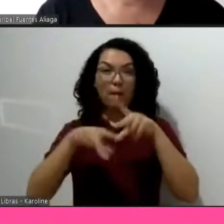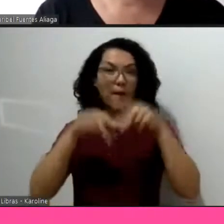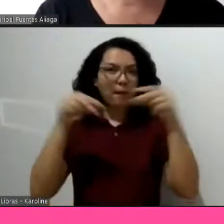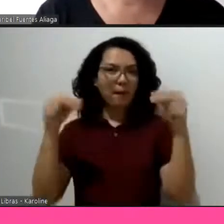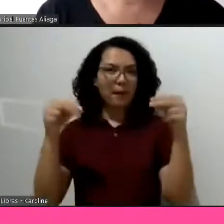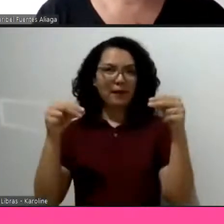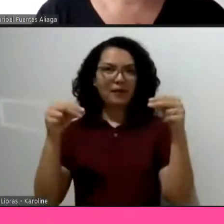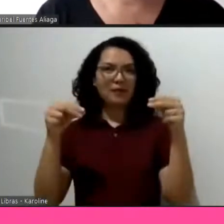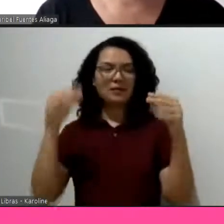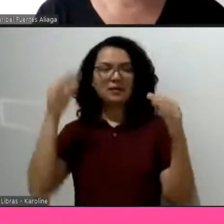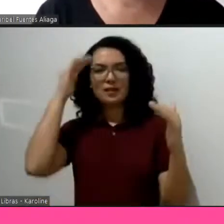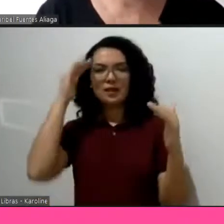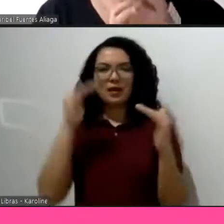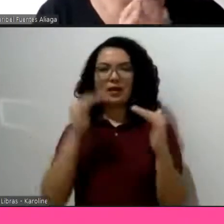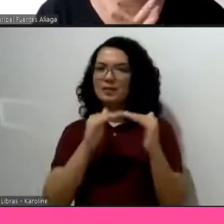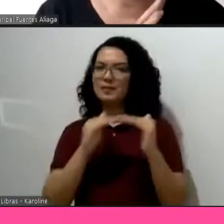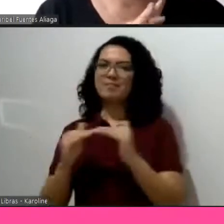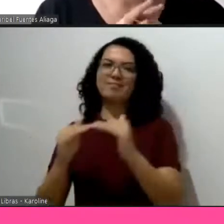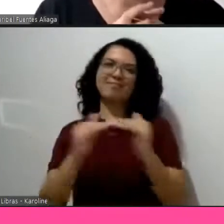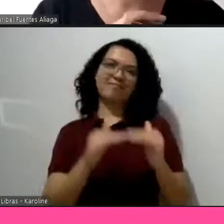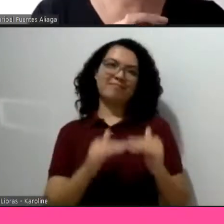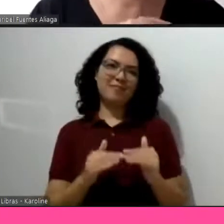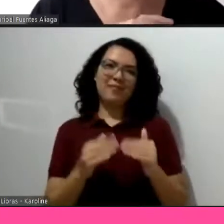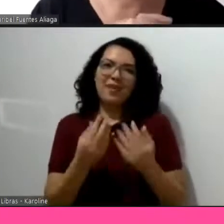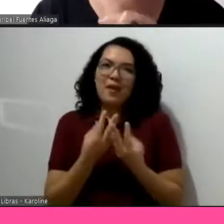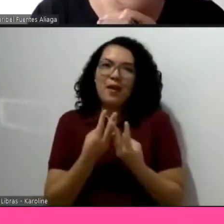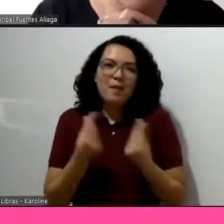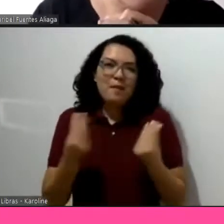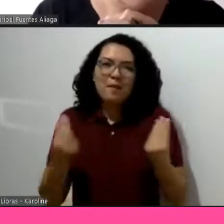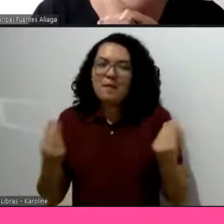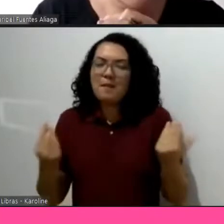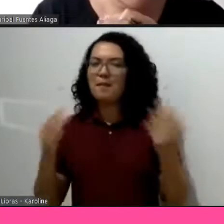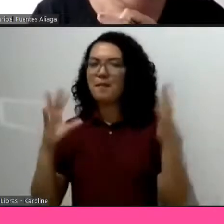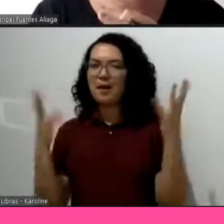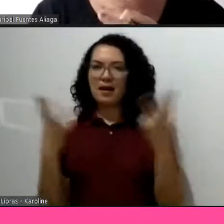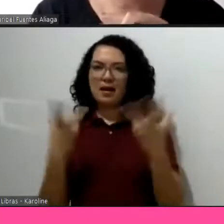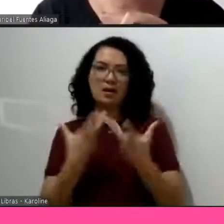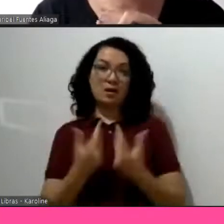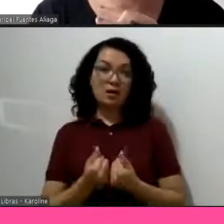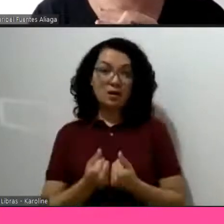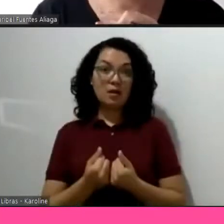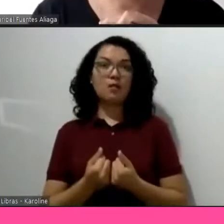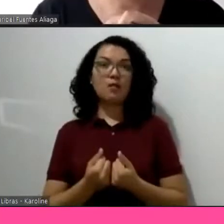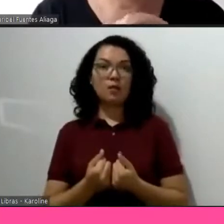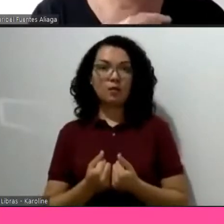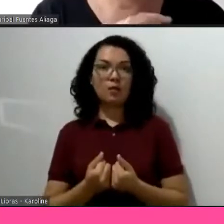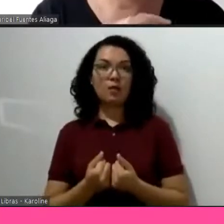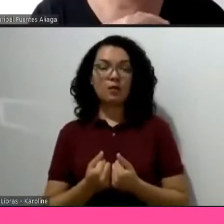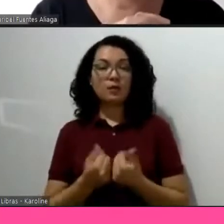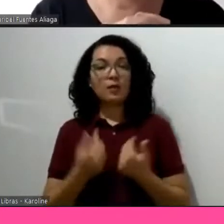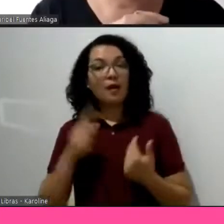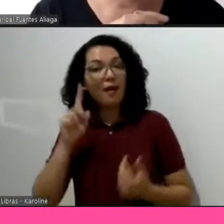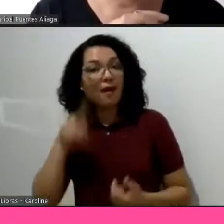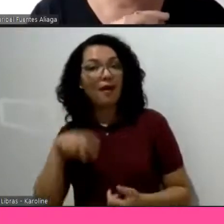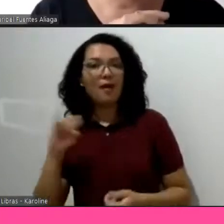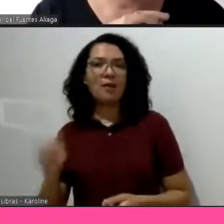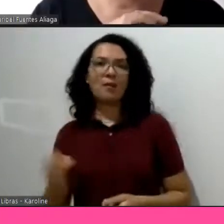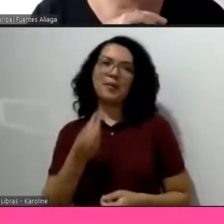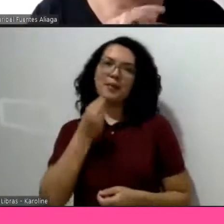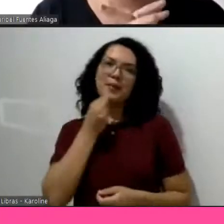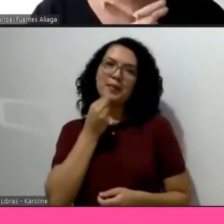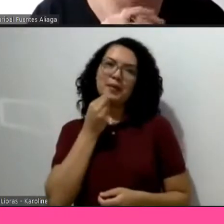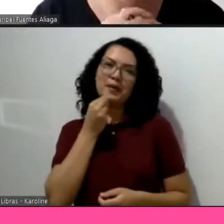porque, gente, é uma preciosidade esse espaço da Flaxo, ele é uma preciosidade, ele foi criado para ter um